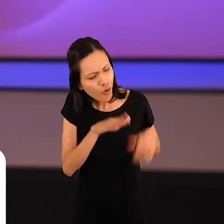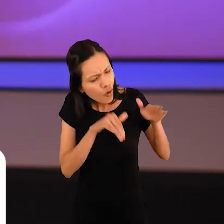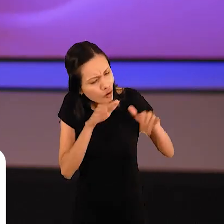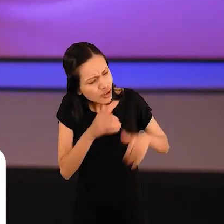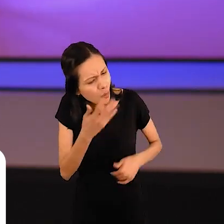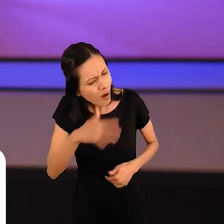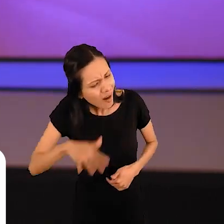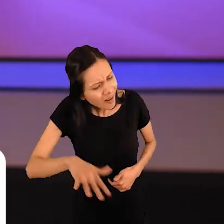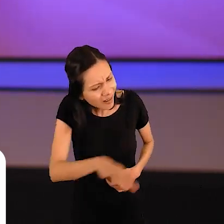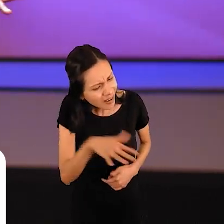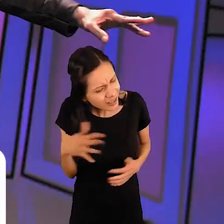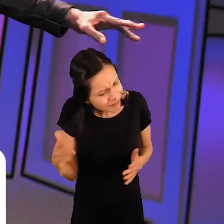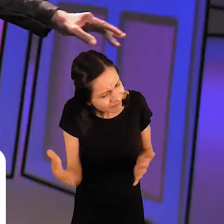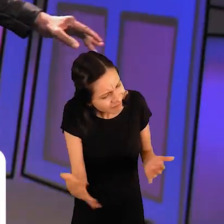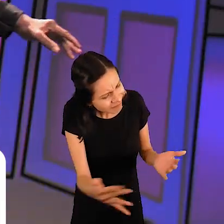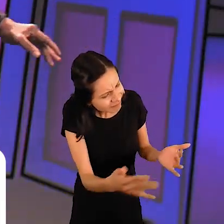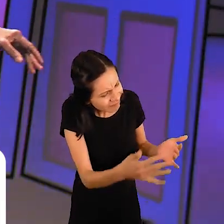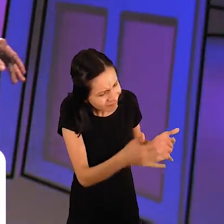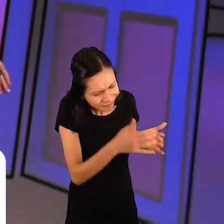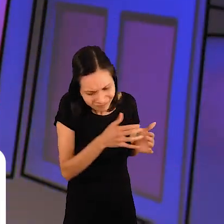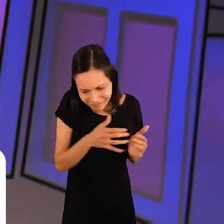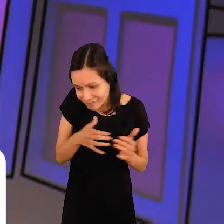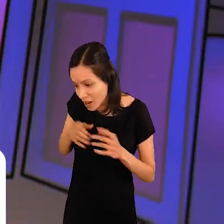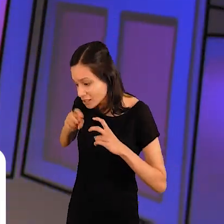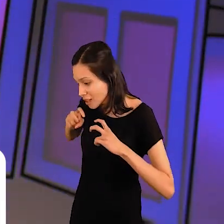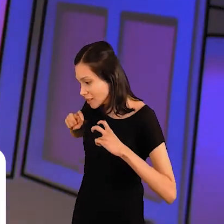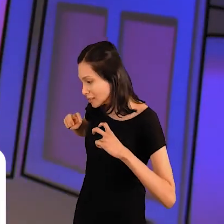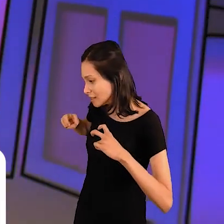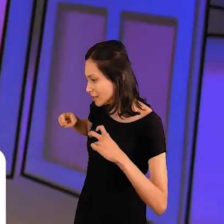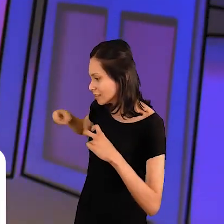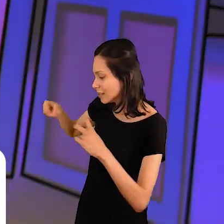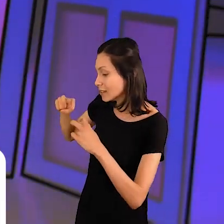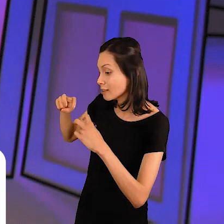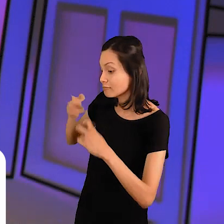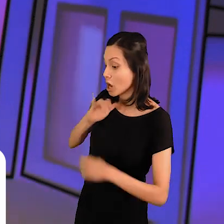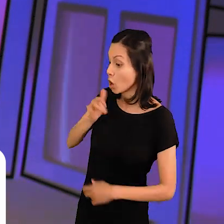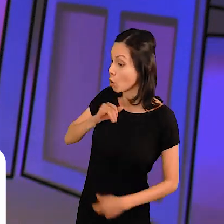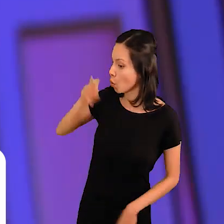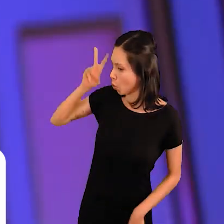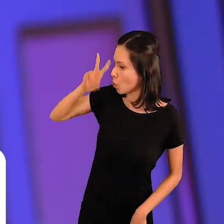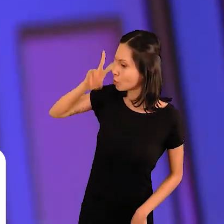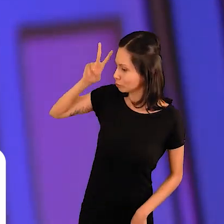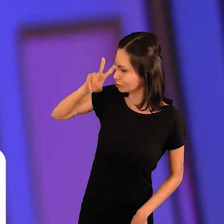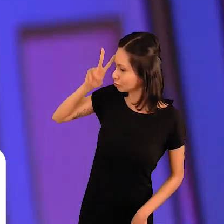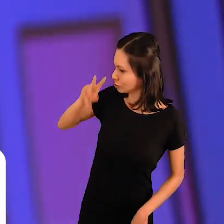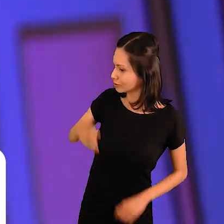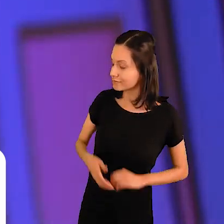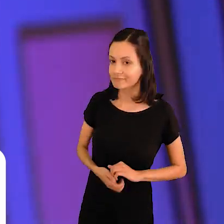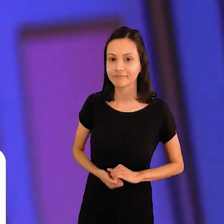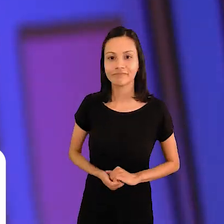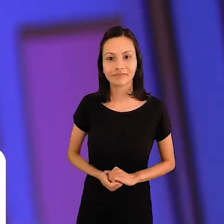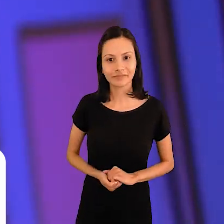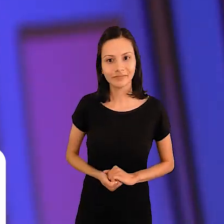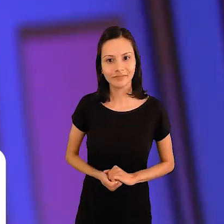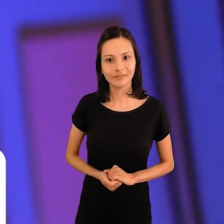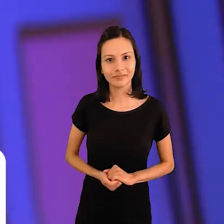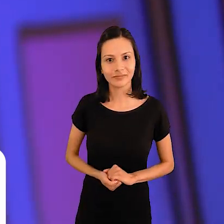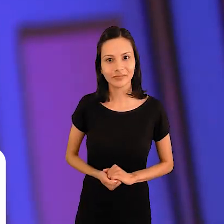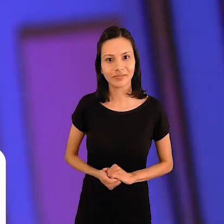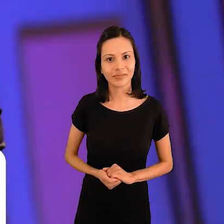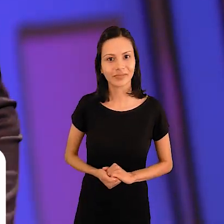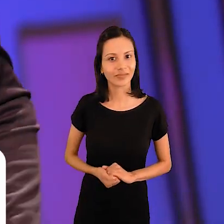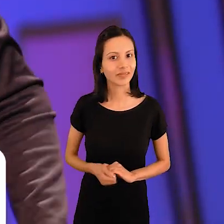e colocou todos sentadinhos para escutar uma história. Era, uma vez,